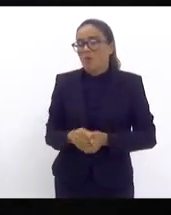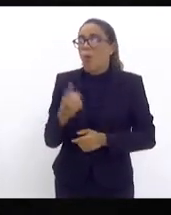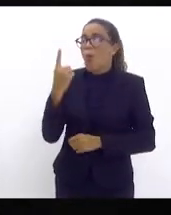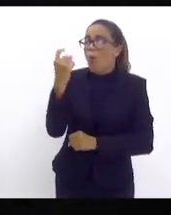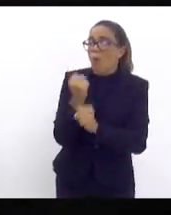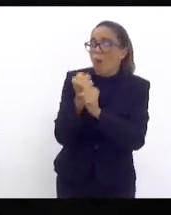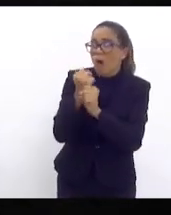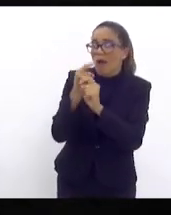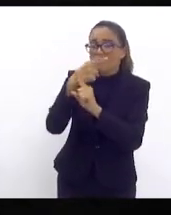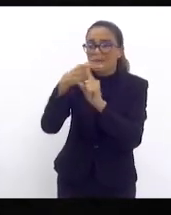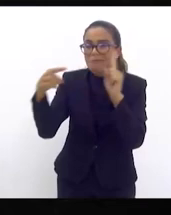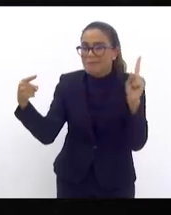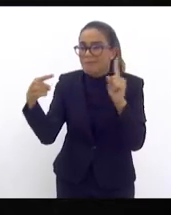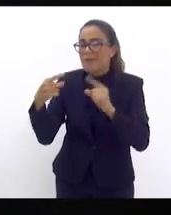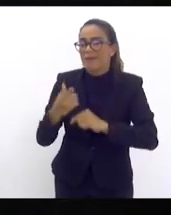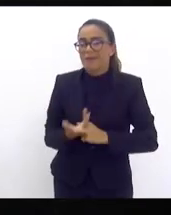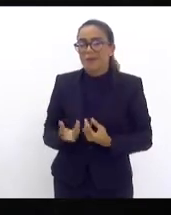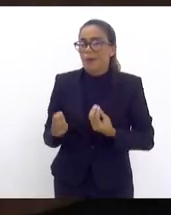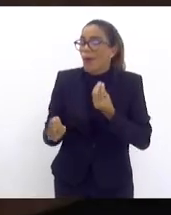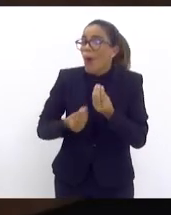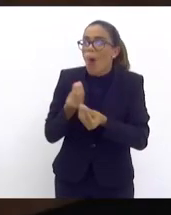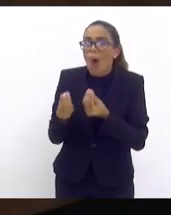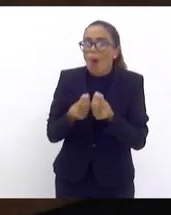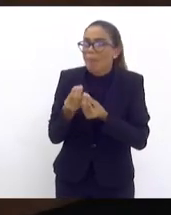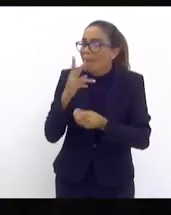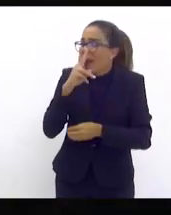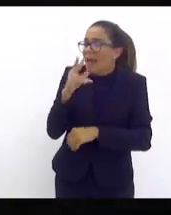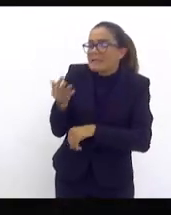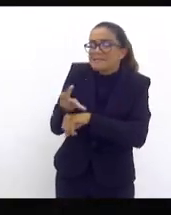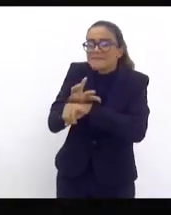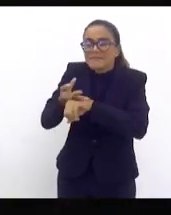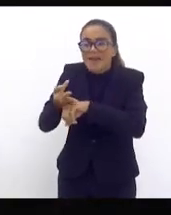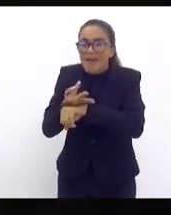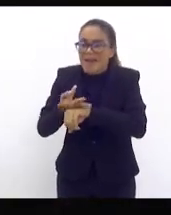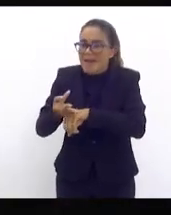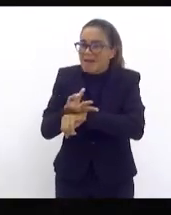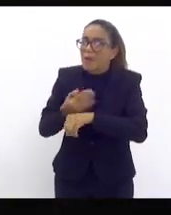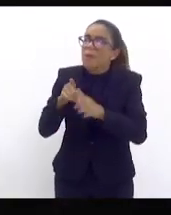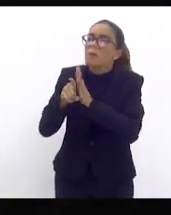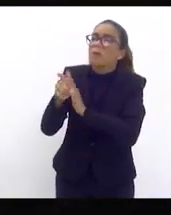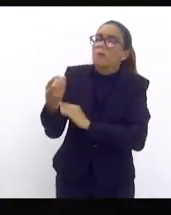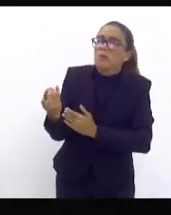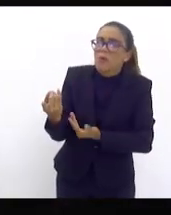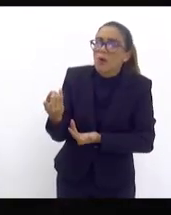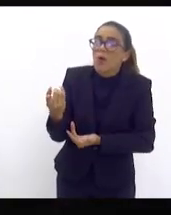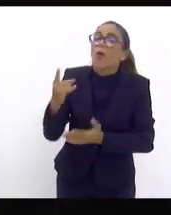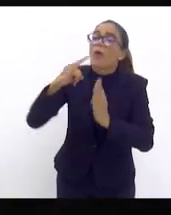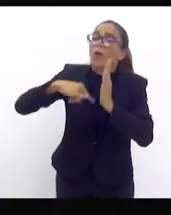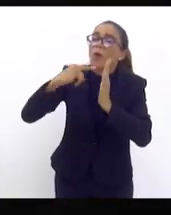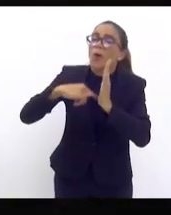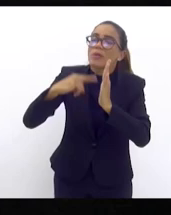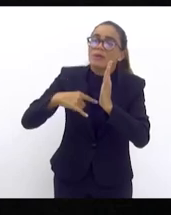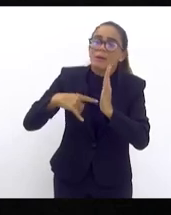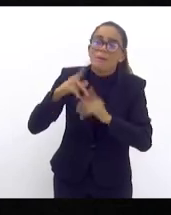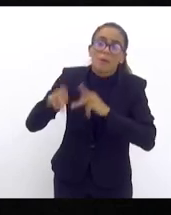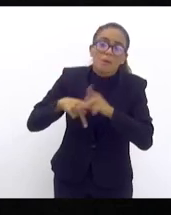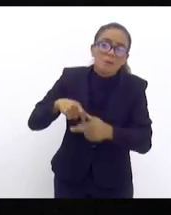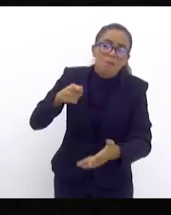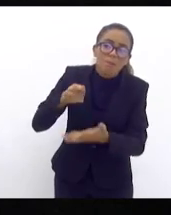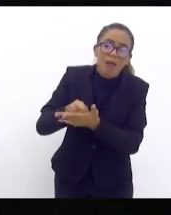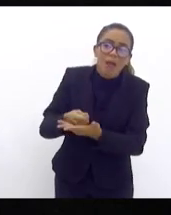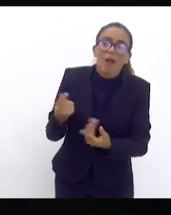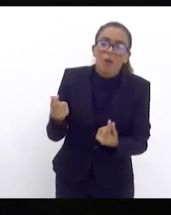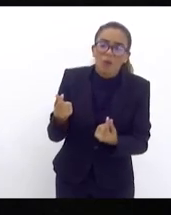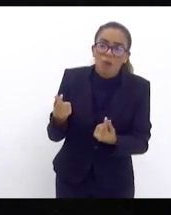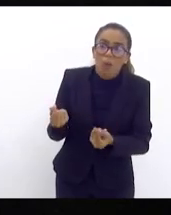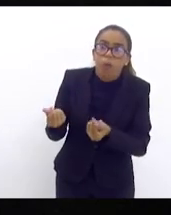nadando em Bé estão de férias estão de férias aí eu pergunto a você quanto é que vem o valor da conta a conta vem